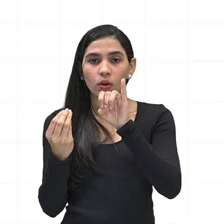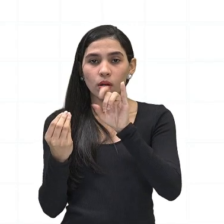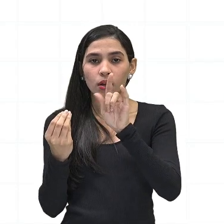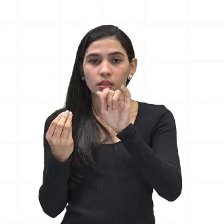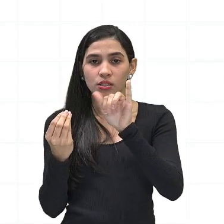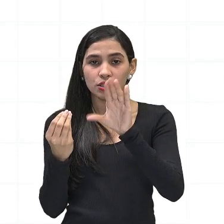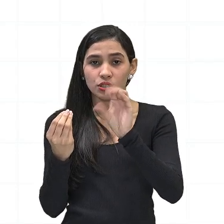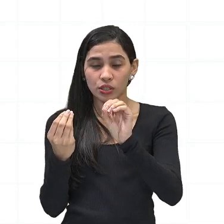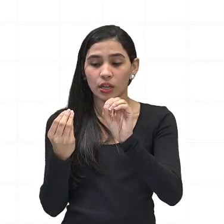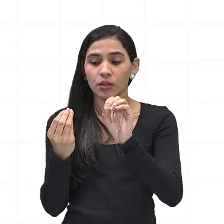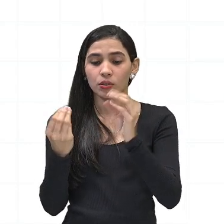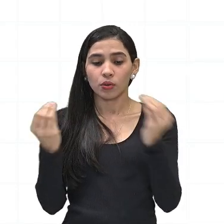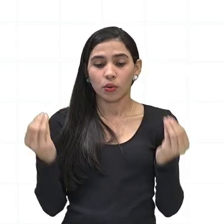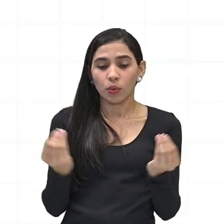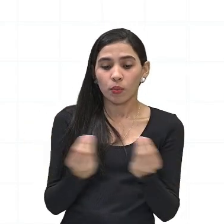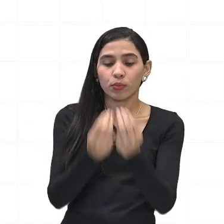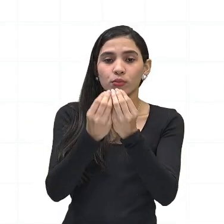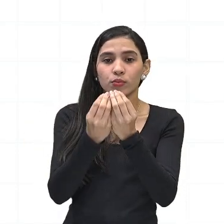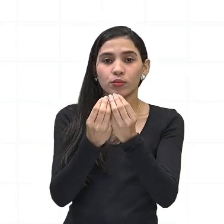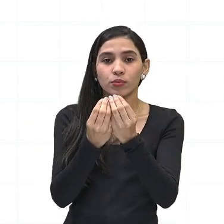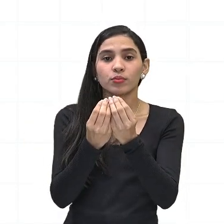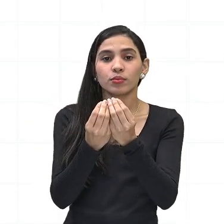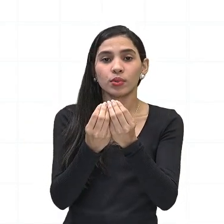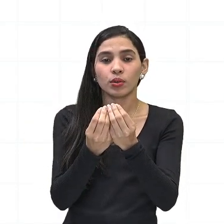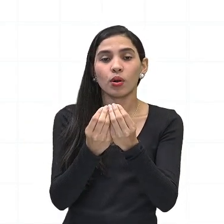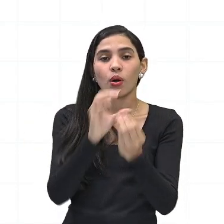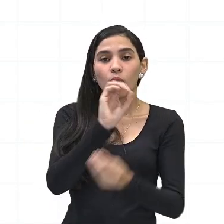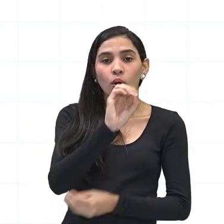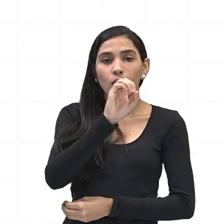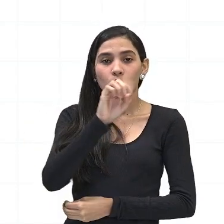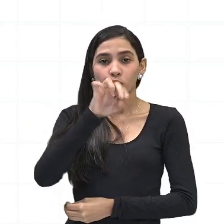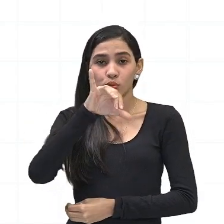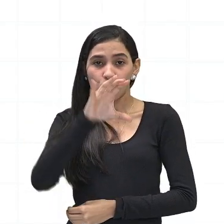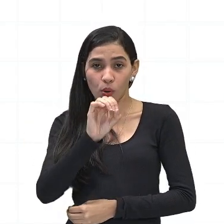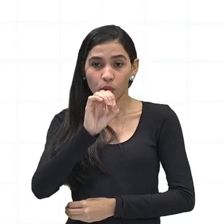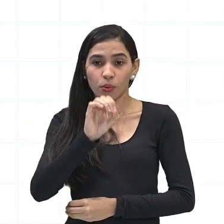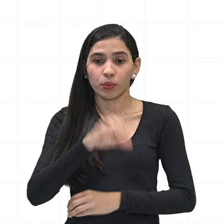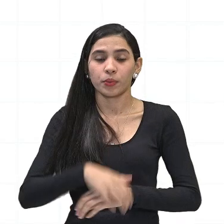o ozônio. Então, nós temos aqui, ó,